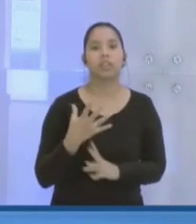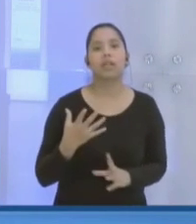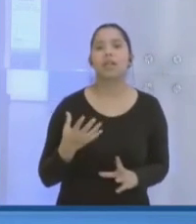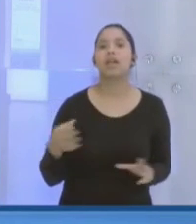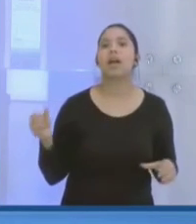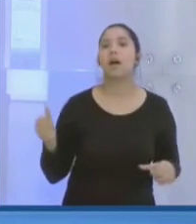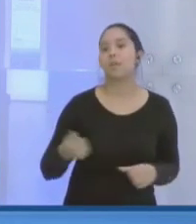estão vindo.